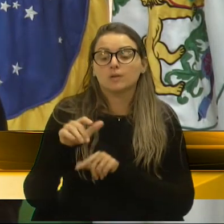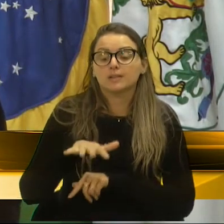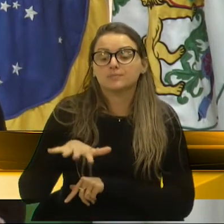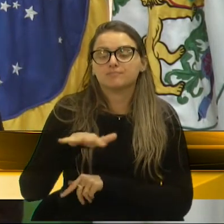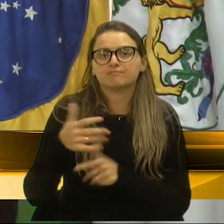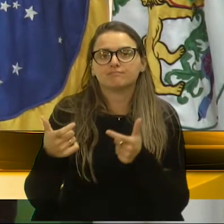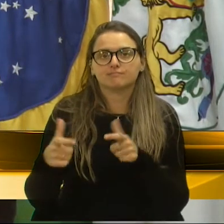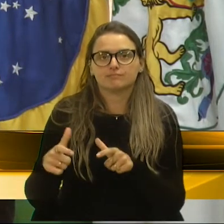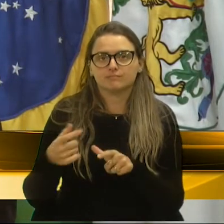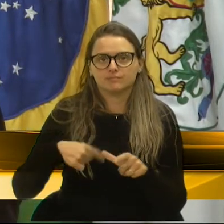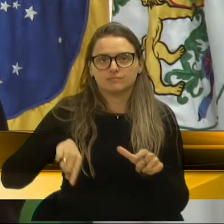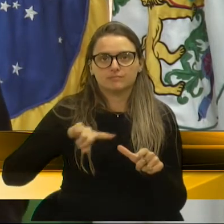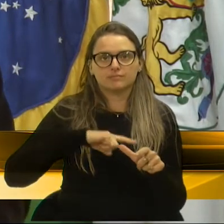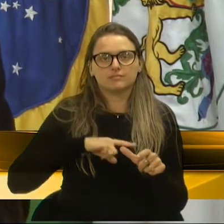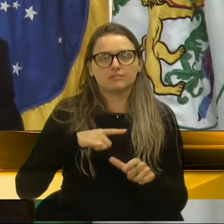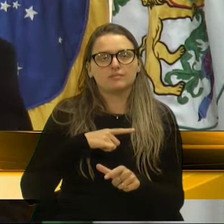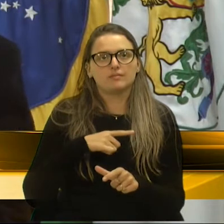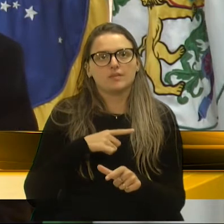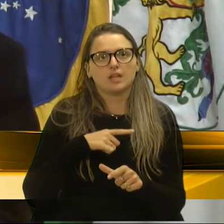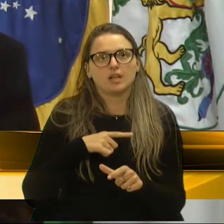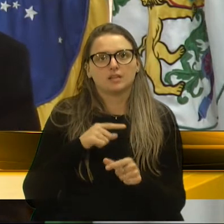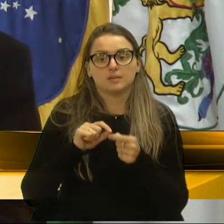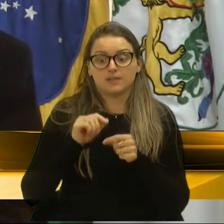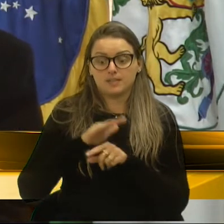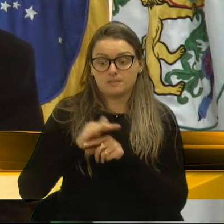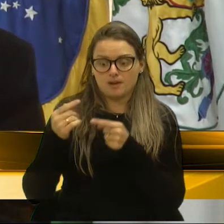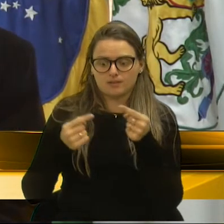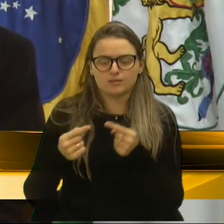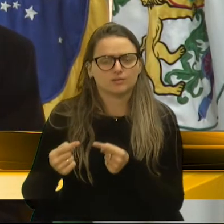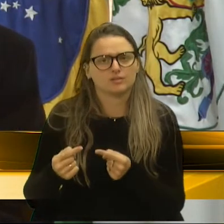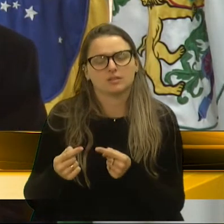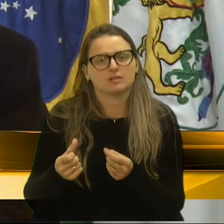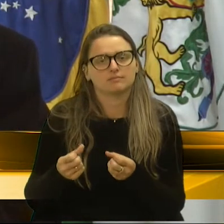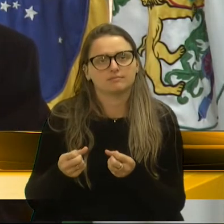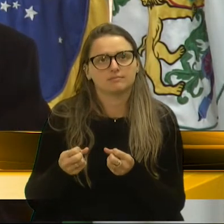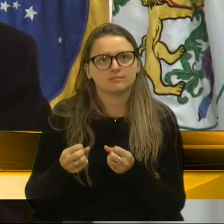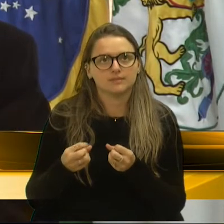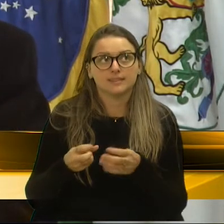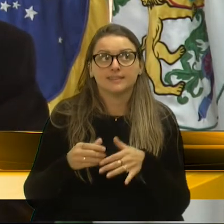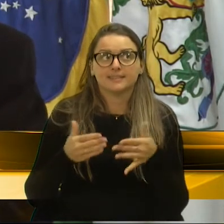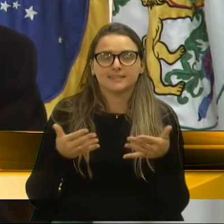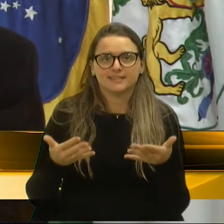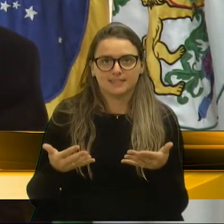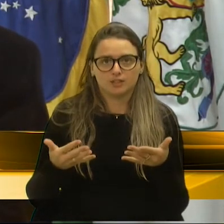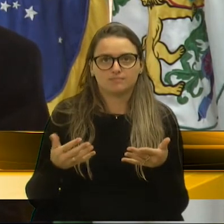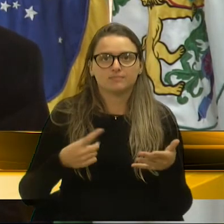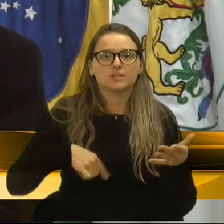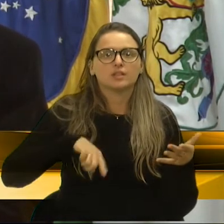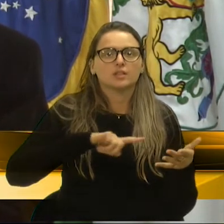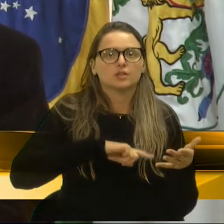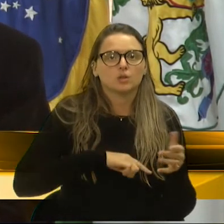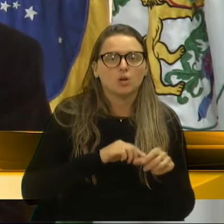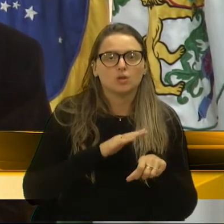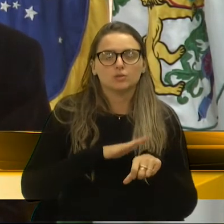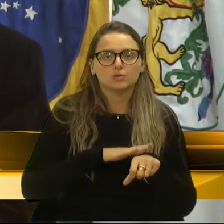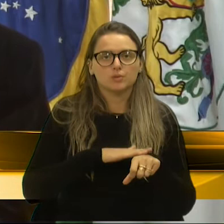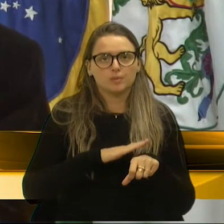que nós temos hoje para fazer uma ampla discussão? Então, neste momento,